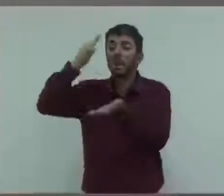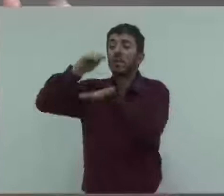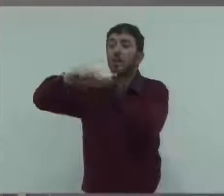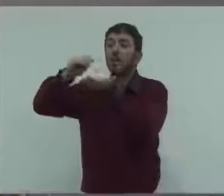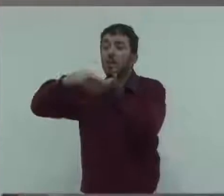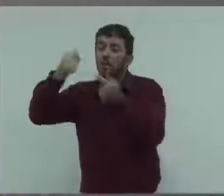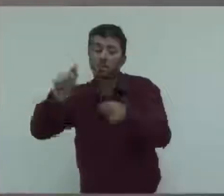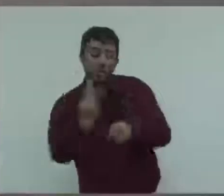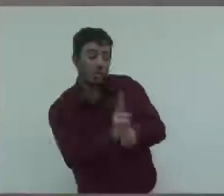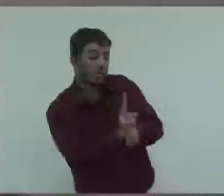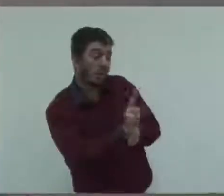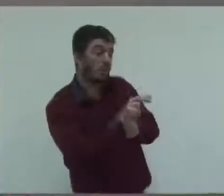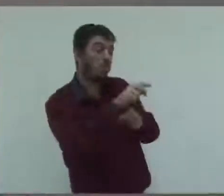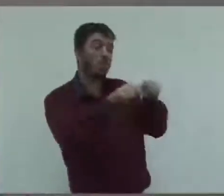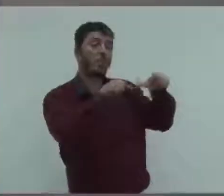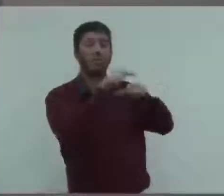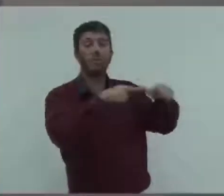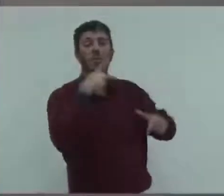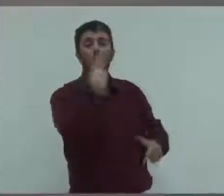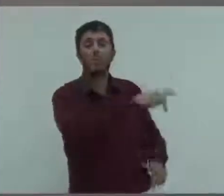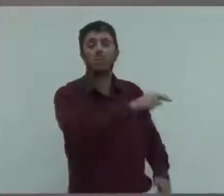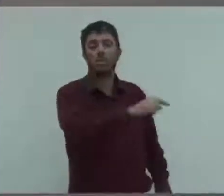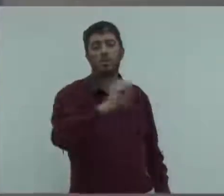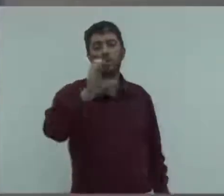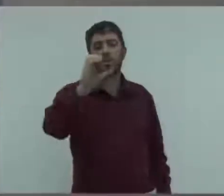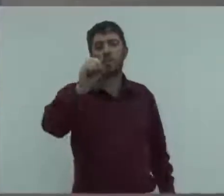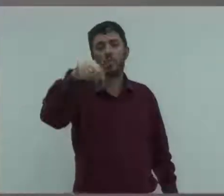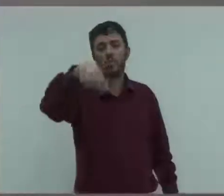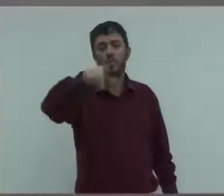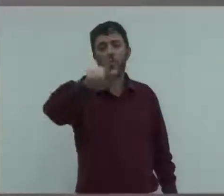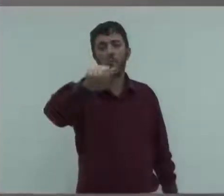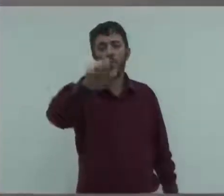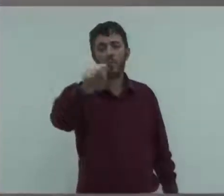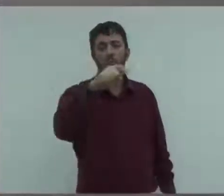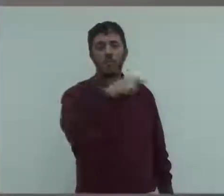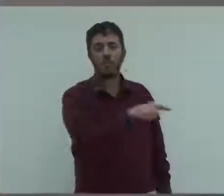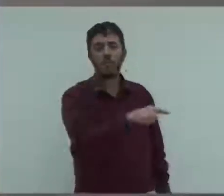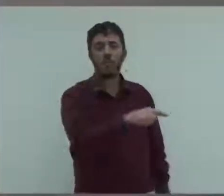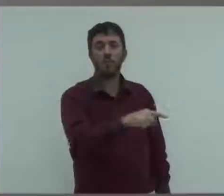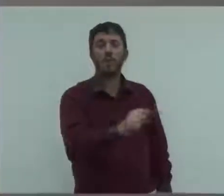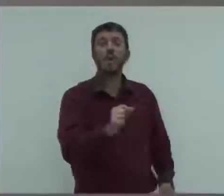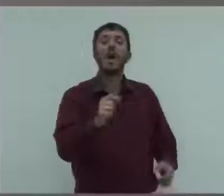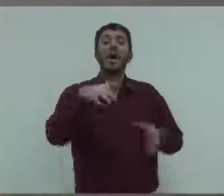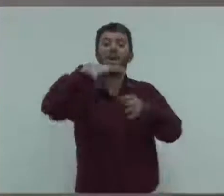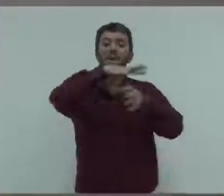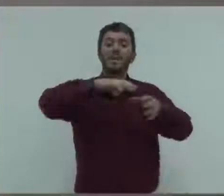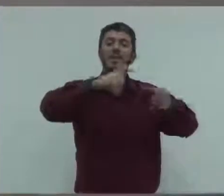acompanhando e fiscalizando os trabalhos que estão sendo realizados ali na região dos sete bairros.